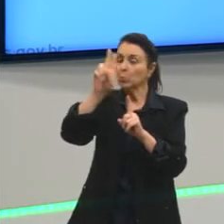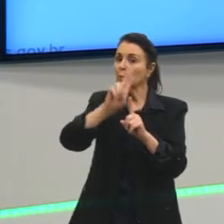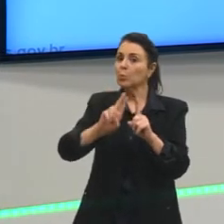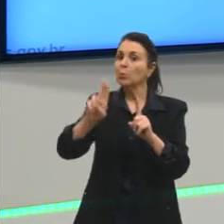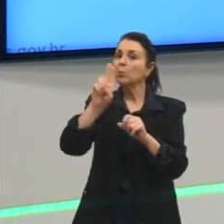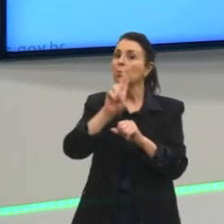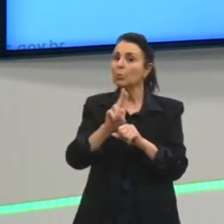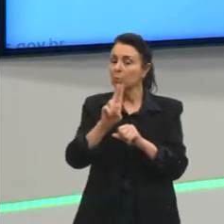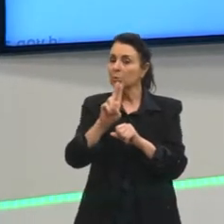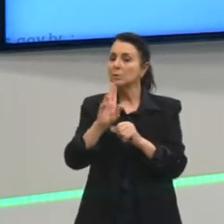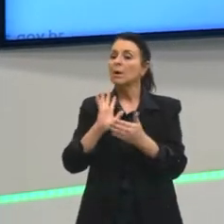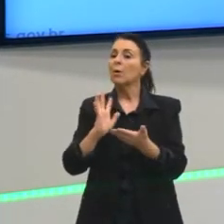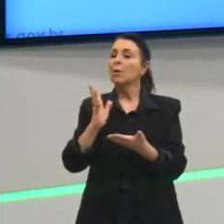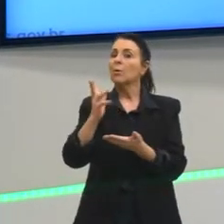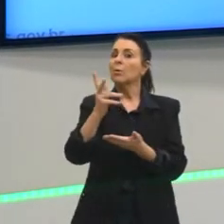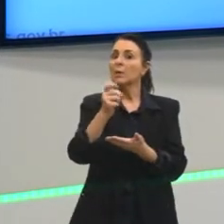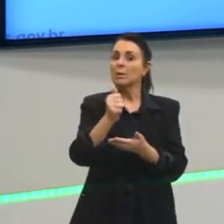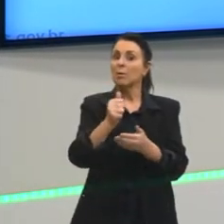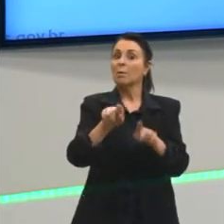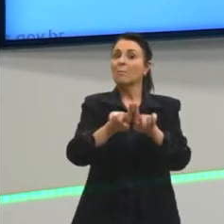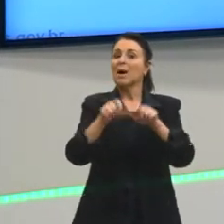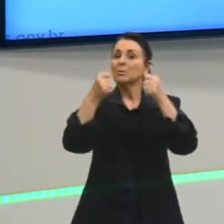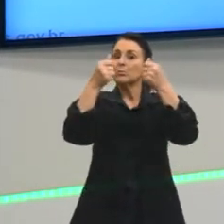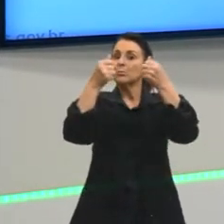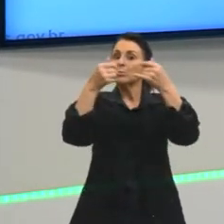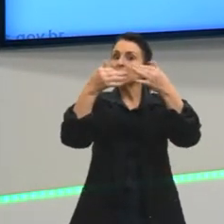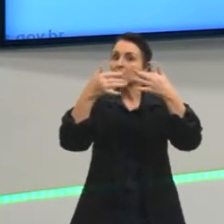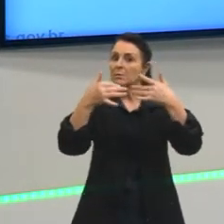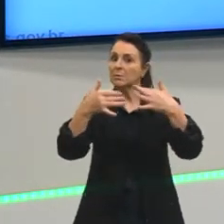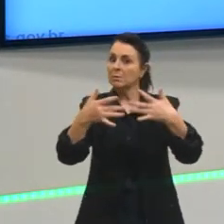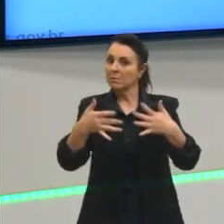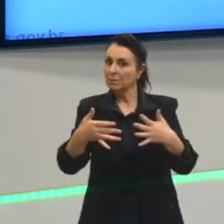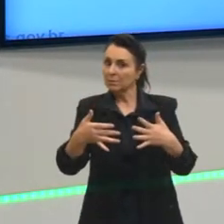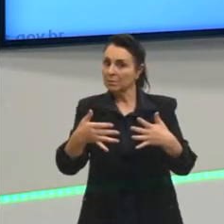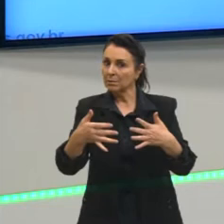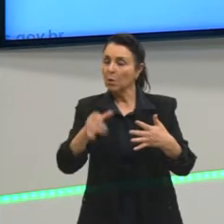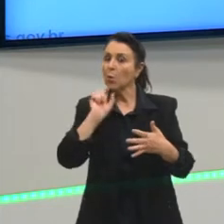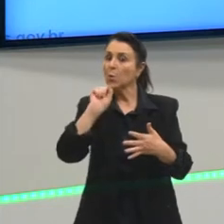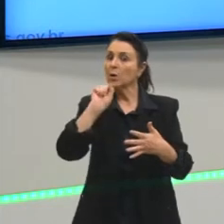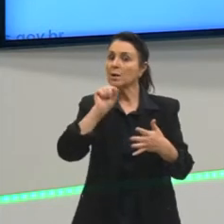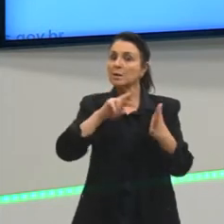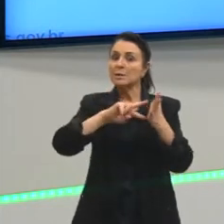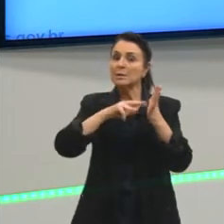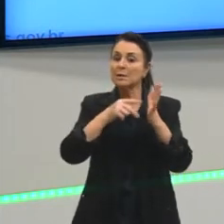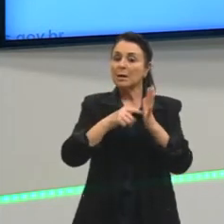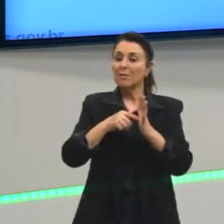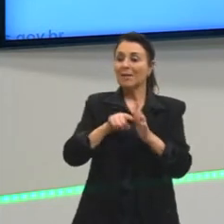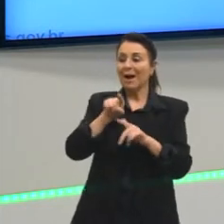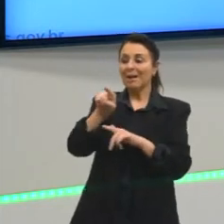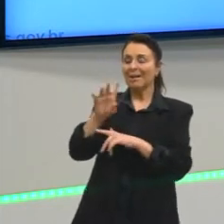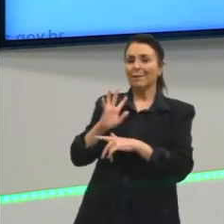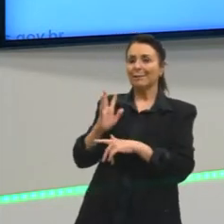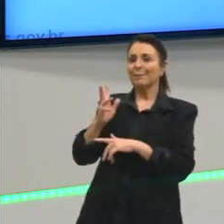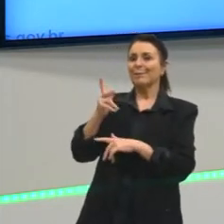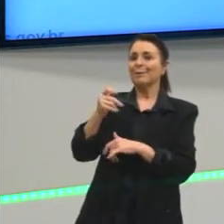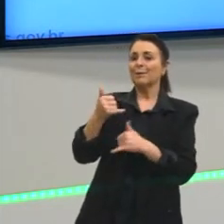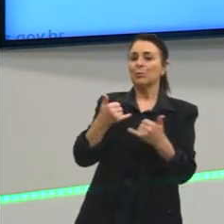ou seja, o que aquele dado quer me dizer. Por exemplo, sei lá,